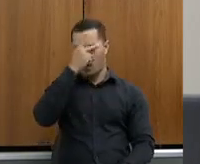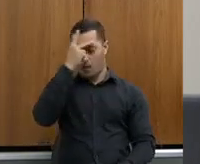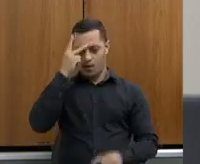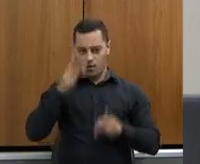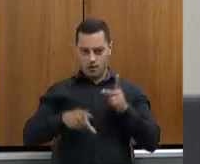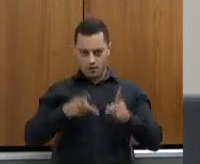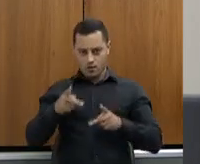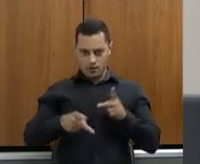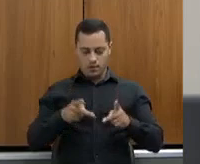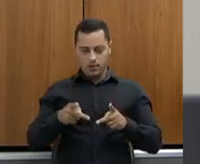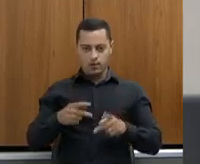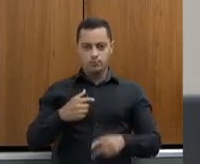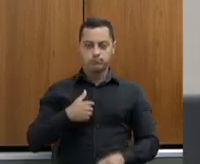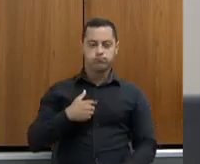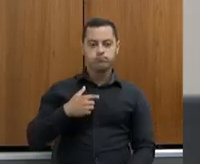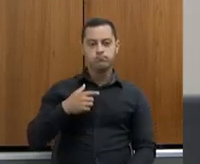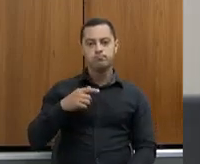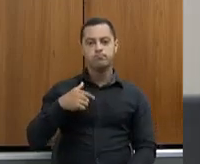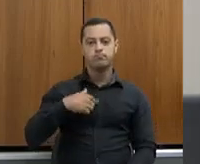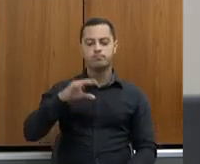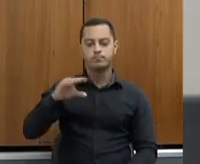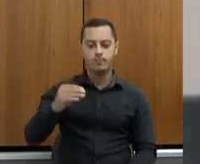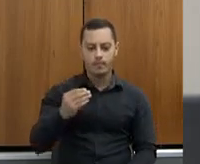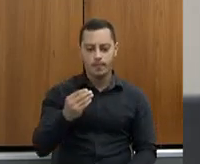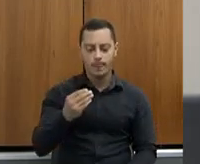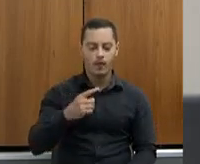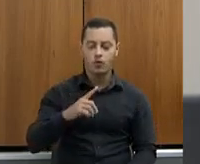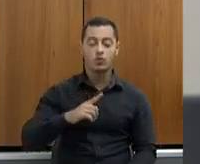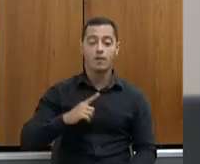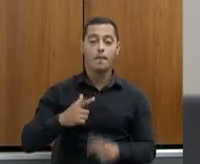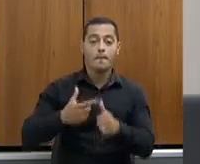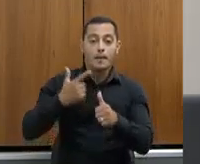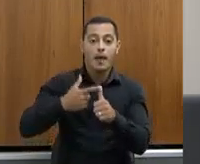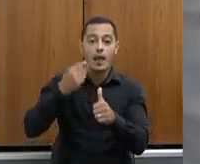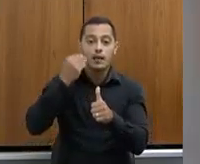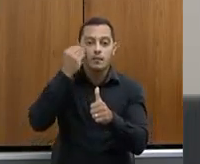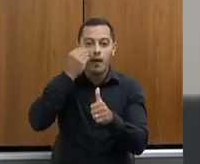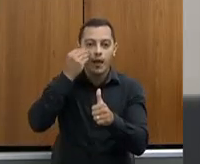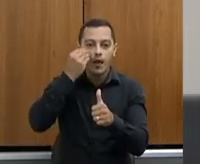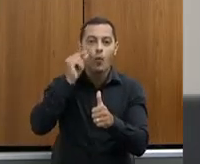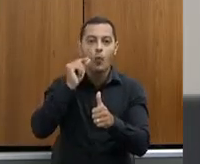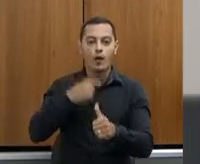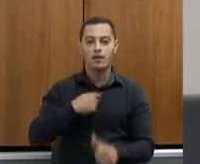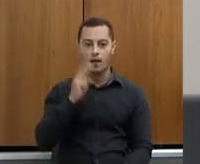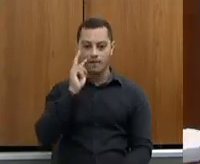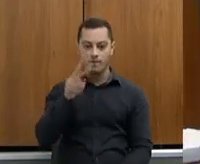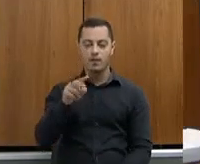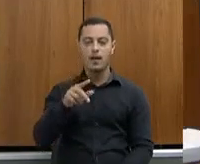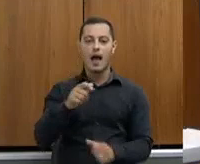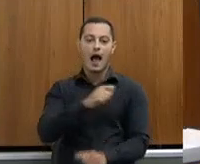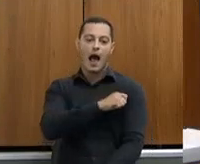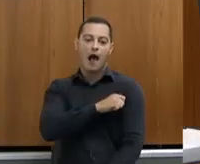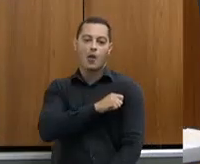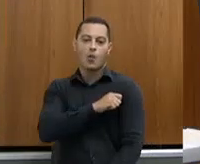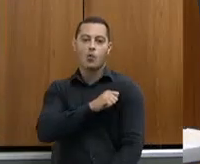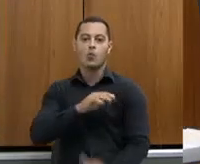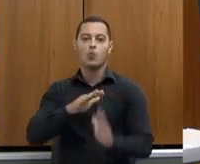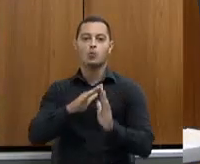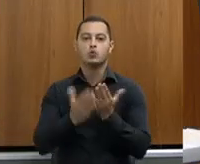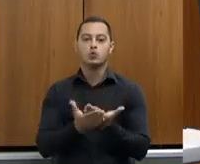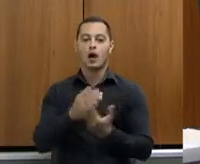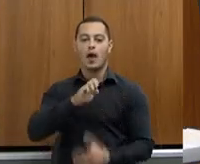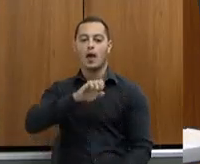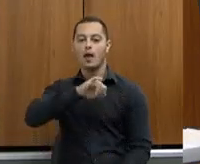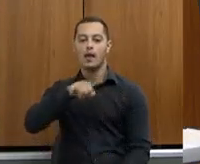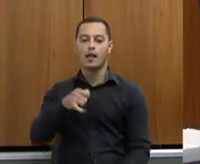que eu, lá, experimentei uma primeira experiência que alunos do EJA, lá de educação